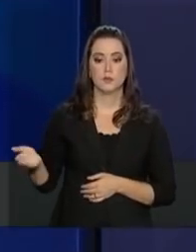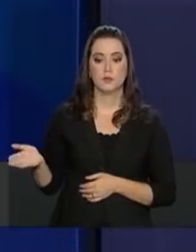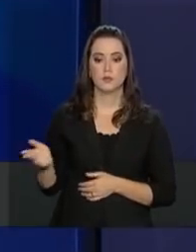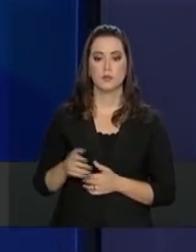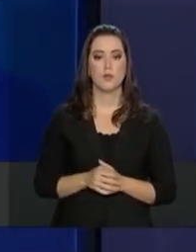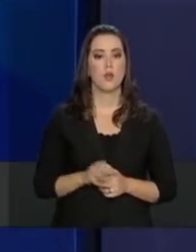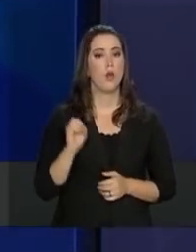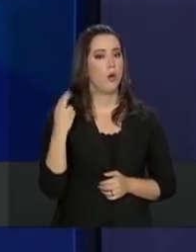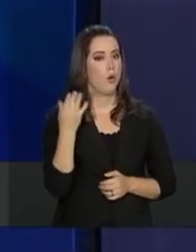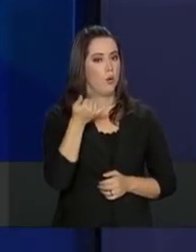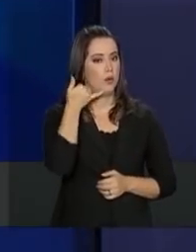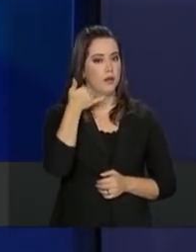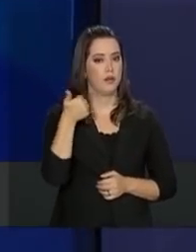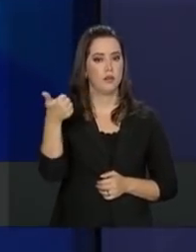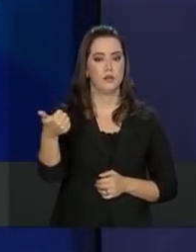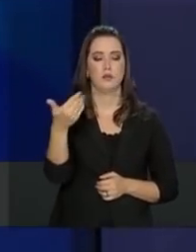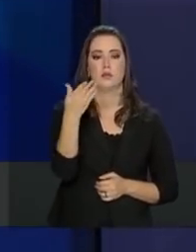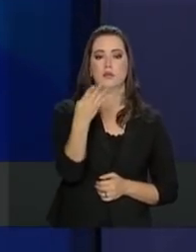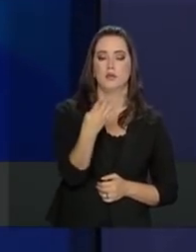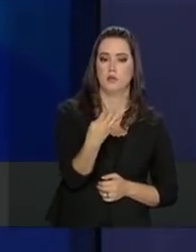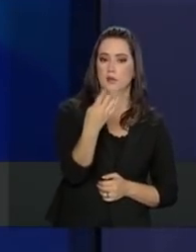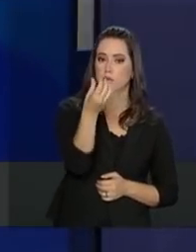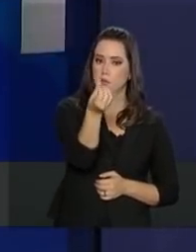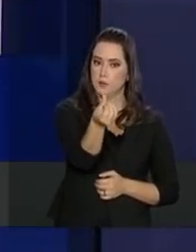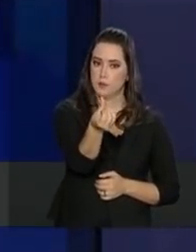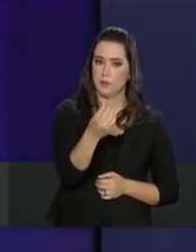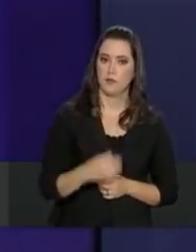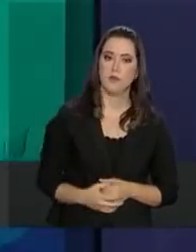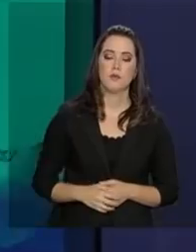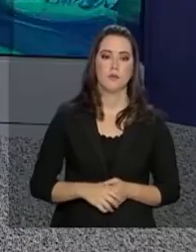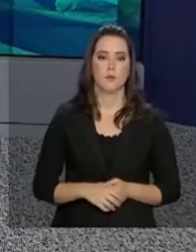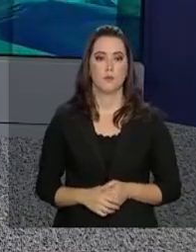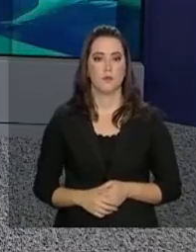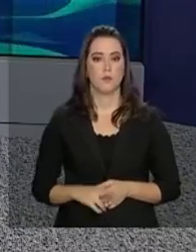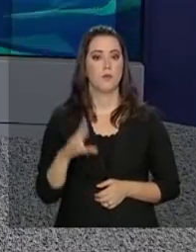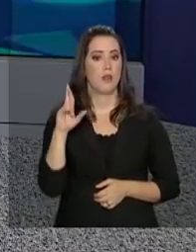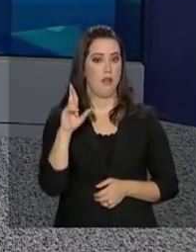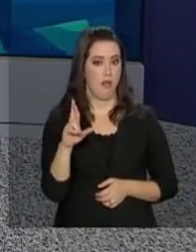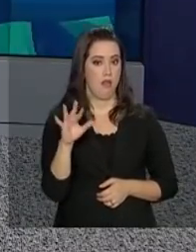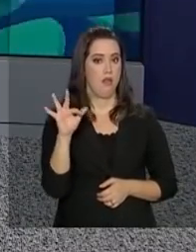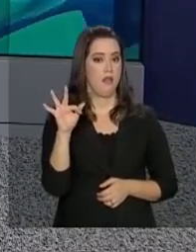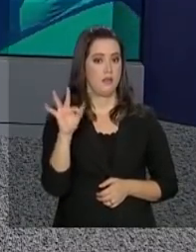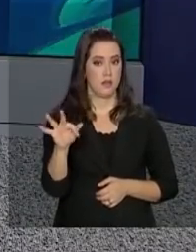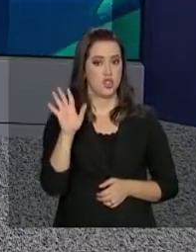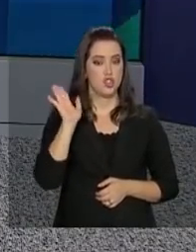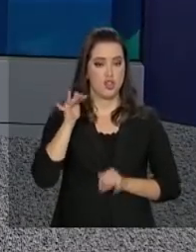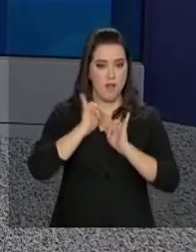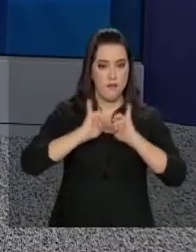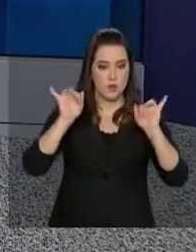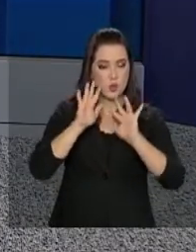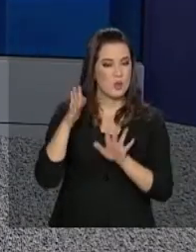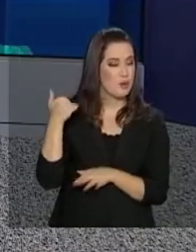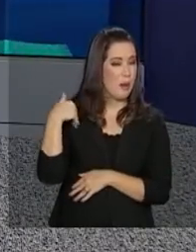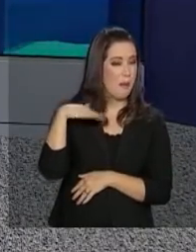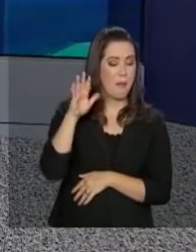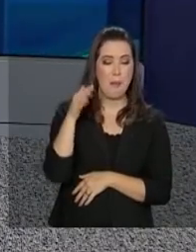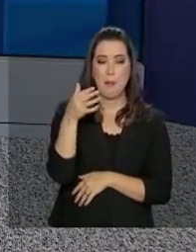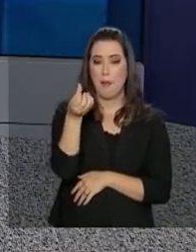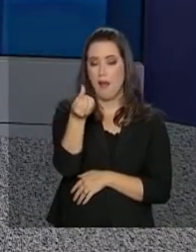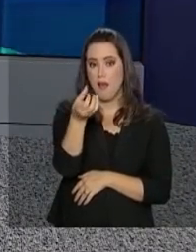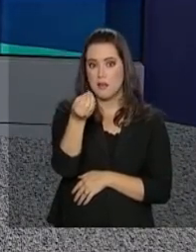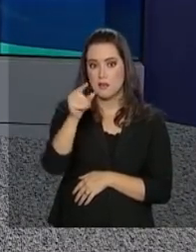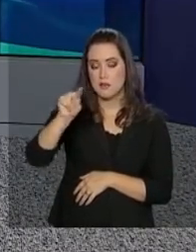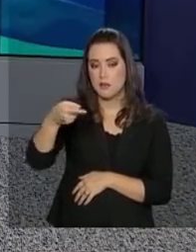internet ou ligar para o Receitafone no número 146. E a Receita já informou que mais de 600